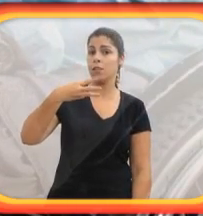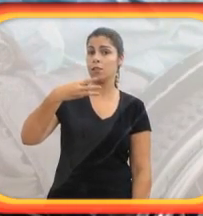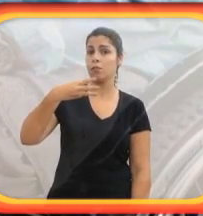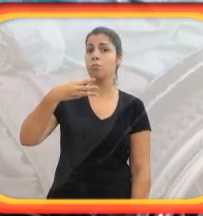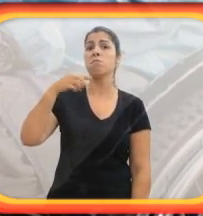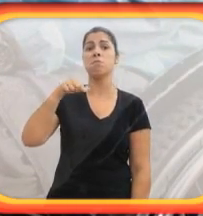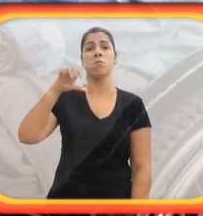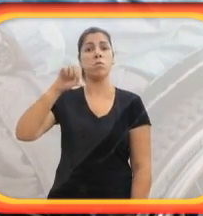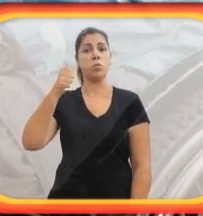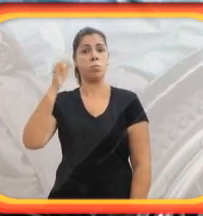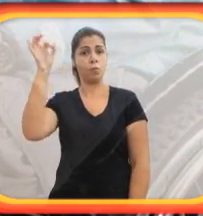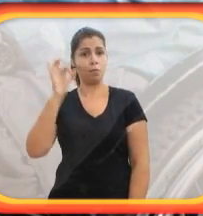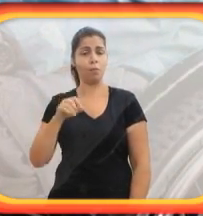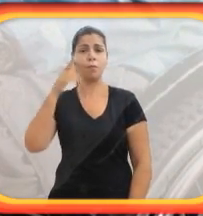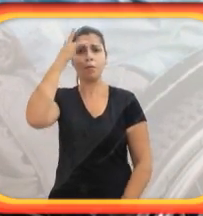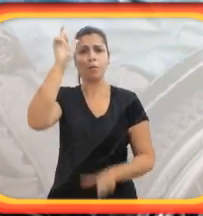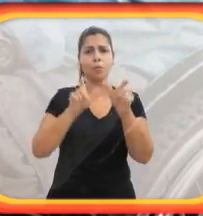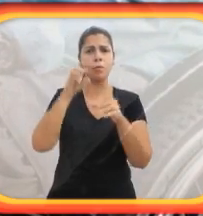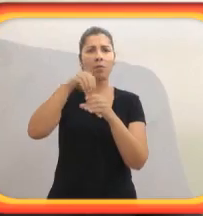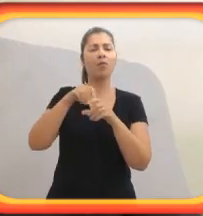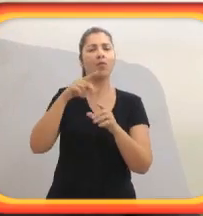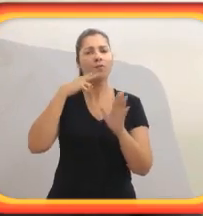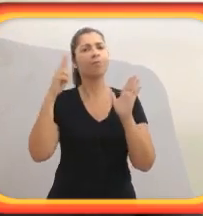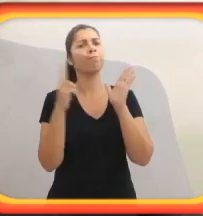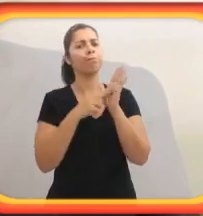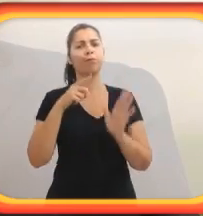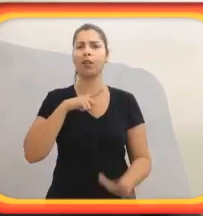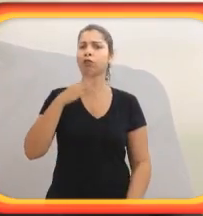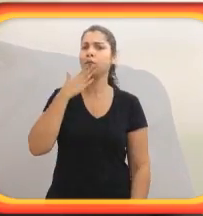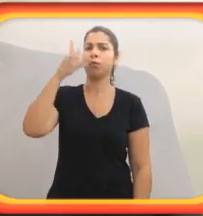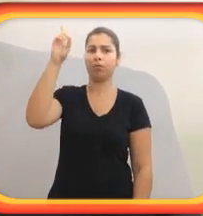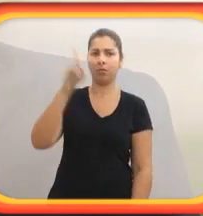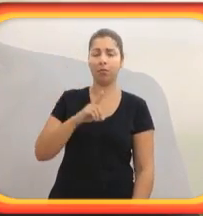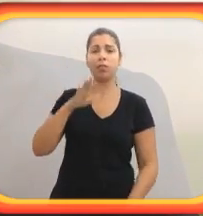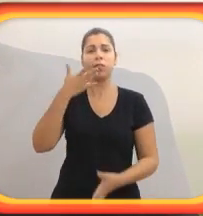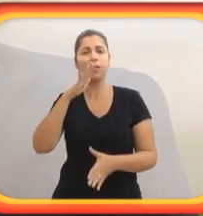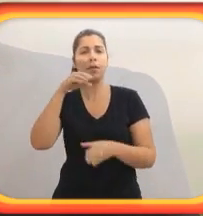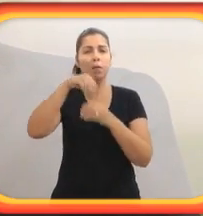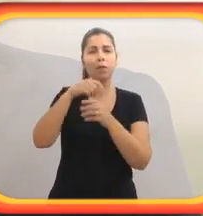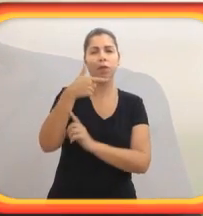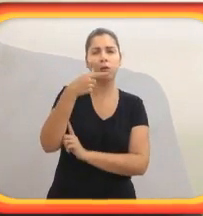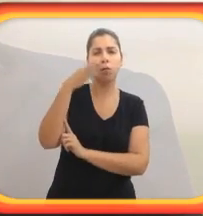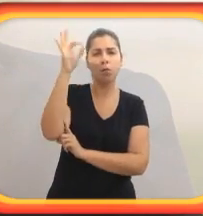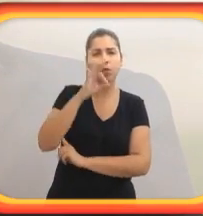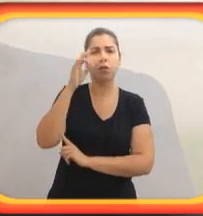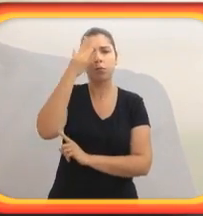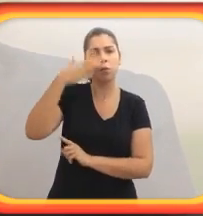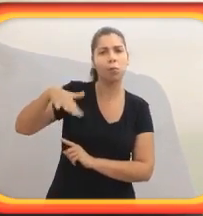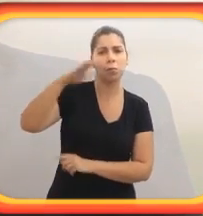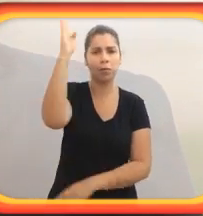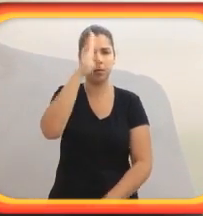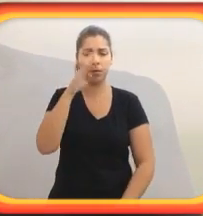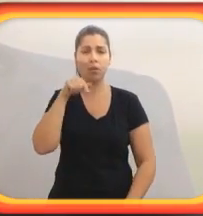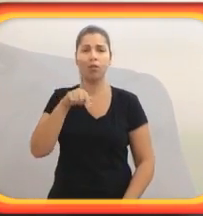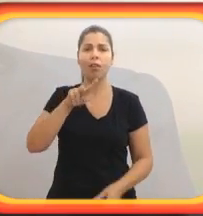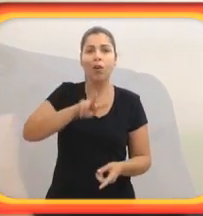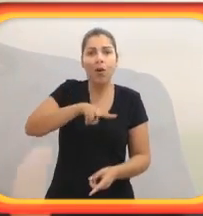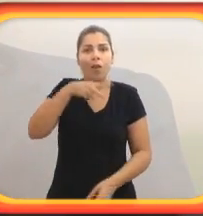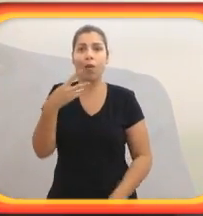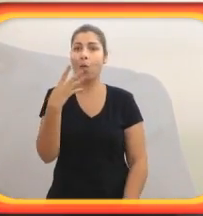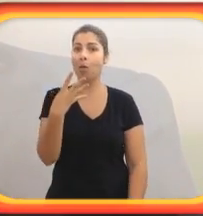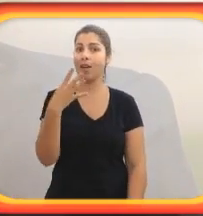porcentagem, ainda maior se comparada com o mundo. No Brasil, 23,91% da população